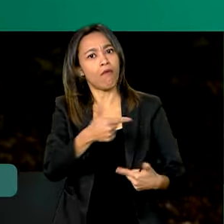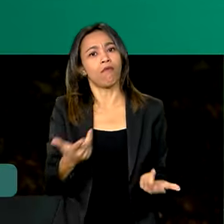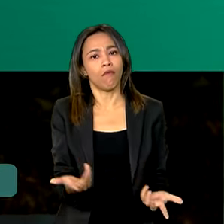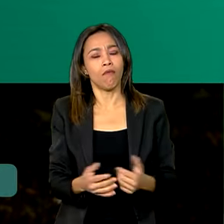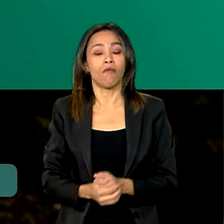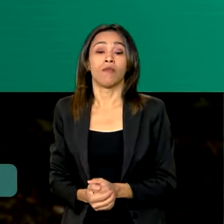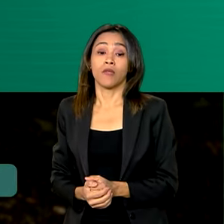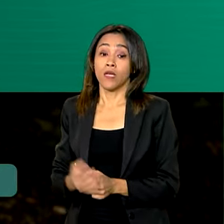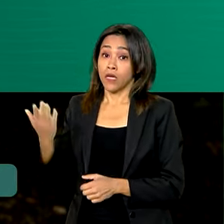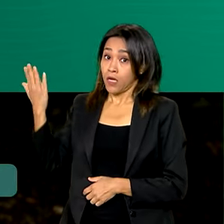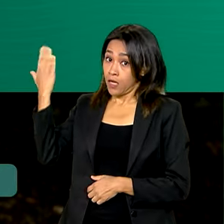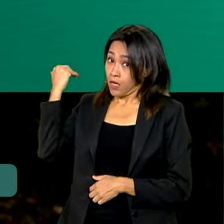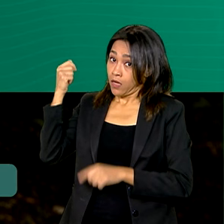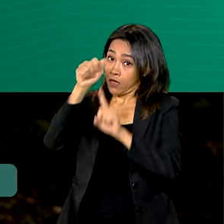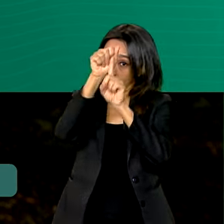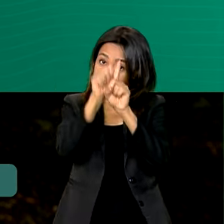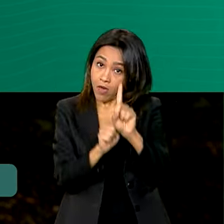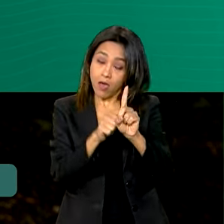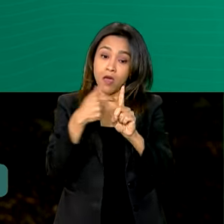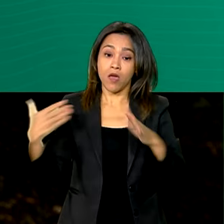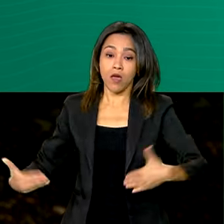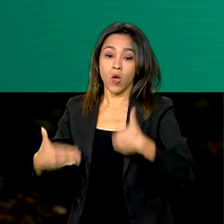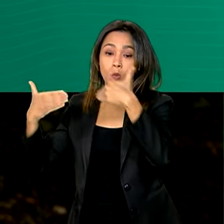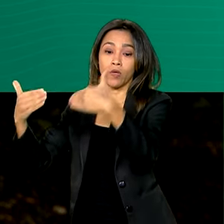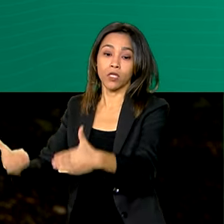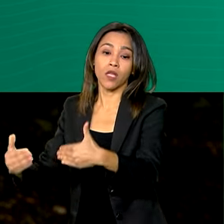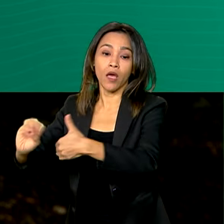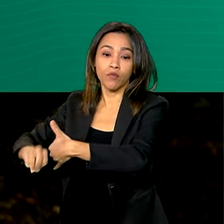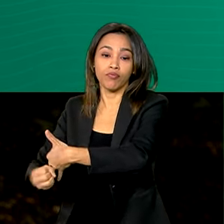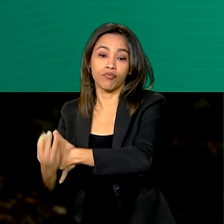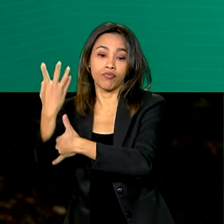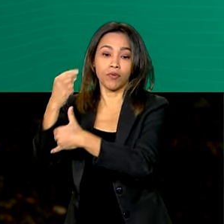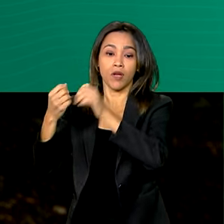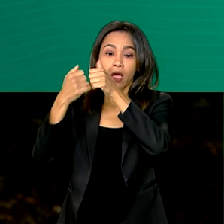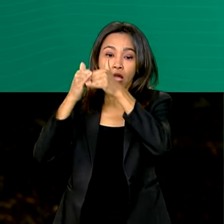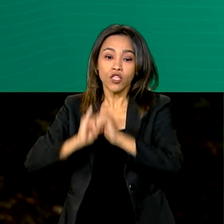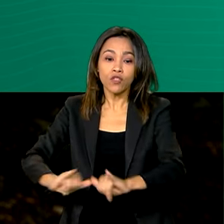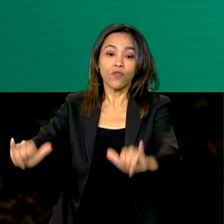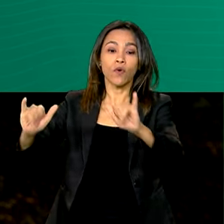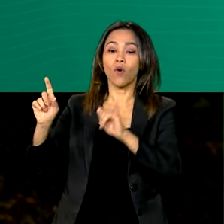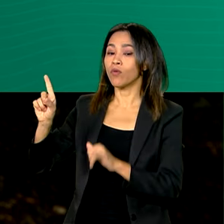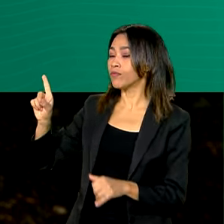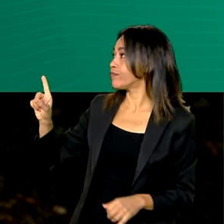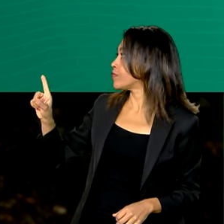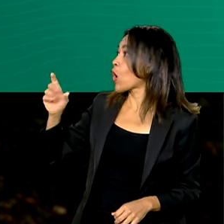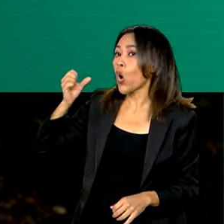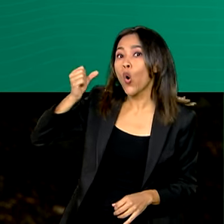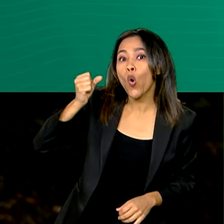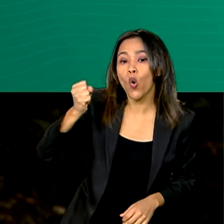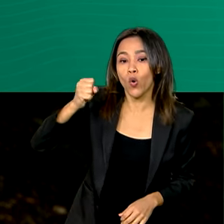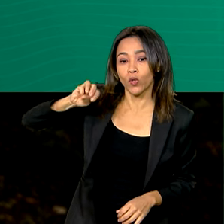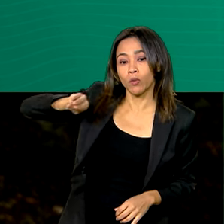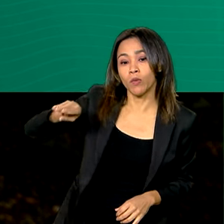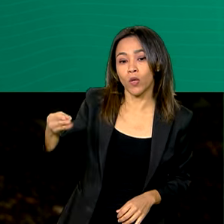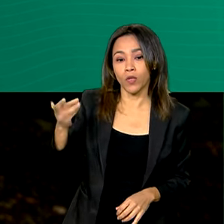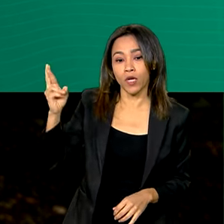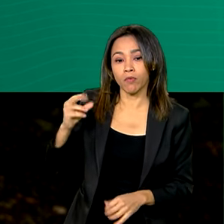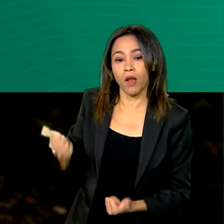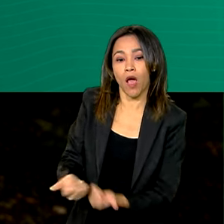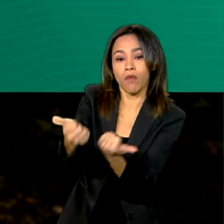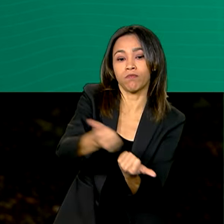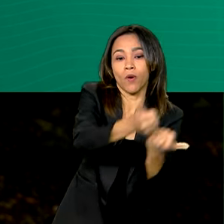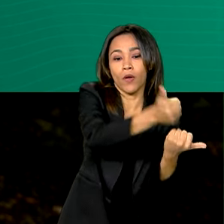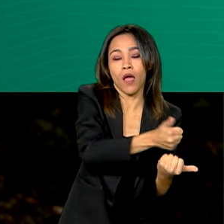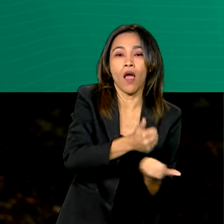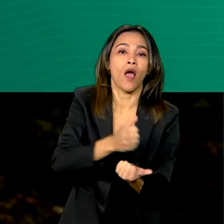começo do mês, o Ministério do Meio Ambiente lançou edital no valor de 8 milhões de reais para apoiar cooperativas e associações de